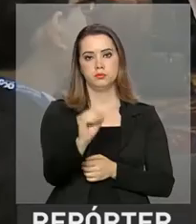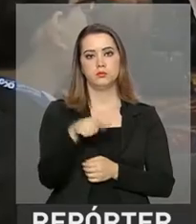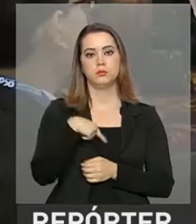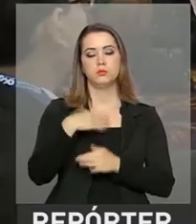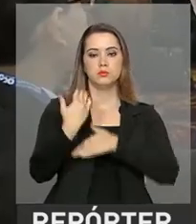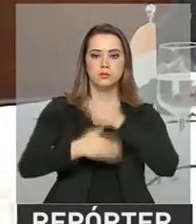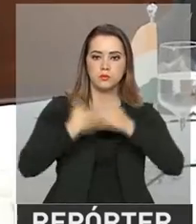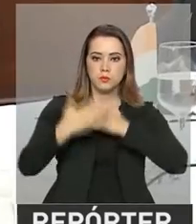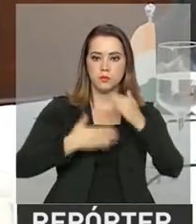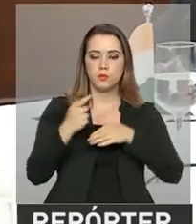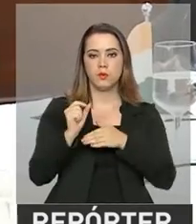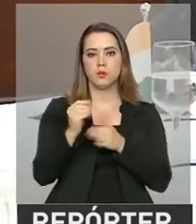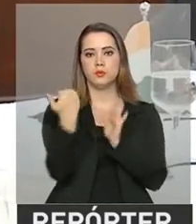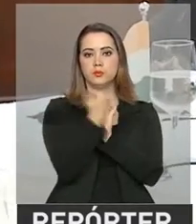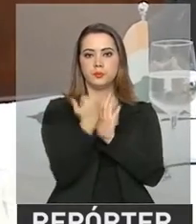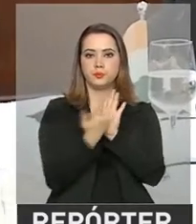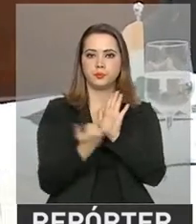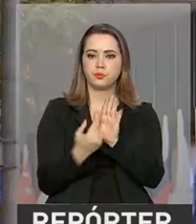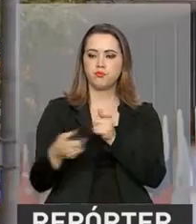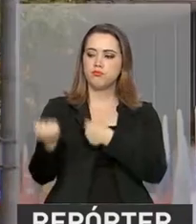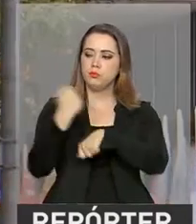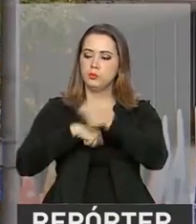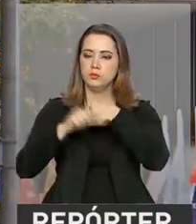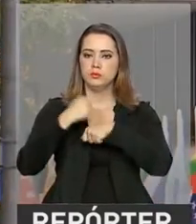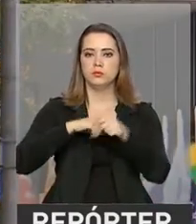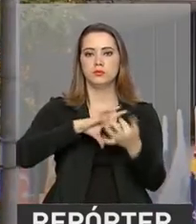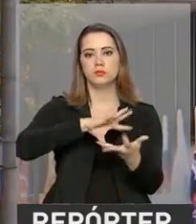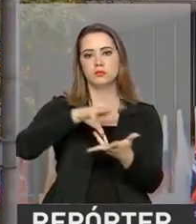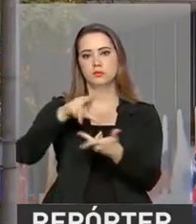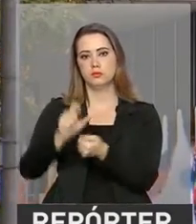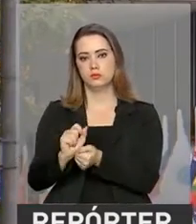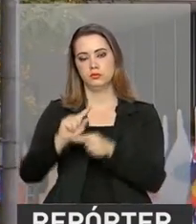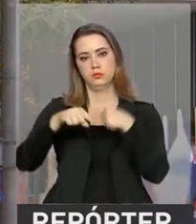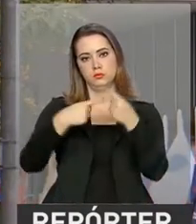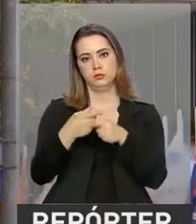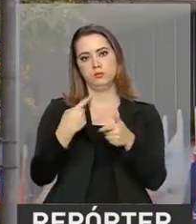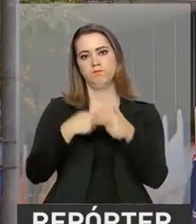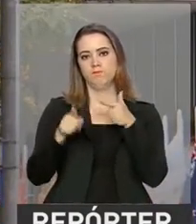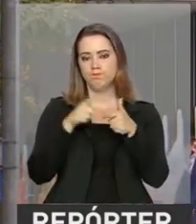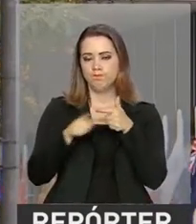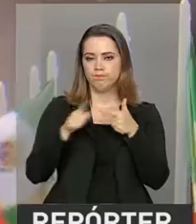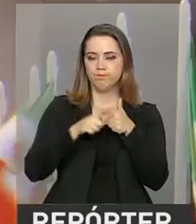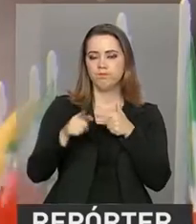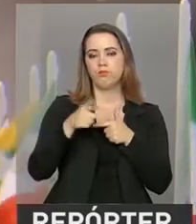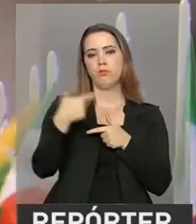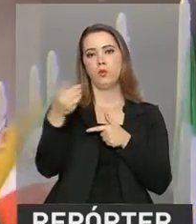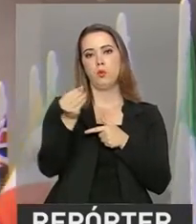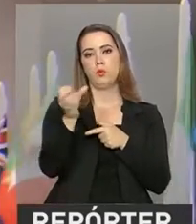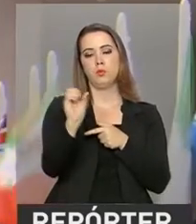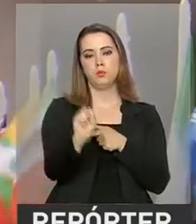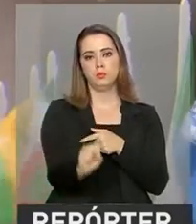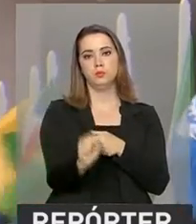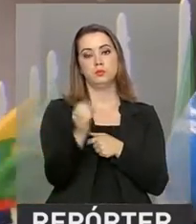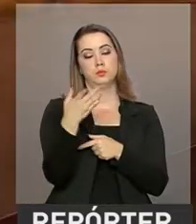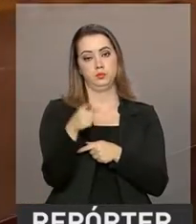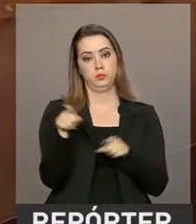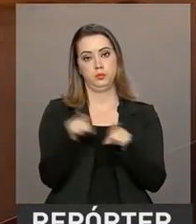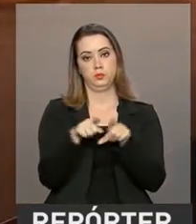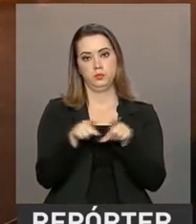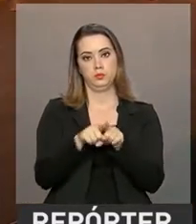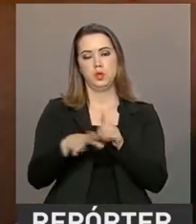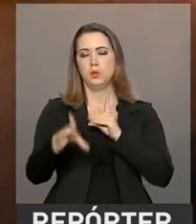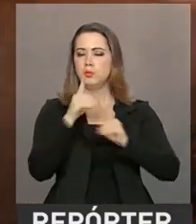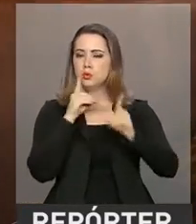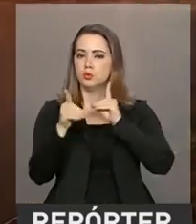recuperação da economia mundial pós crise de 2008, mas, como tem acontecido no formato atual, também vai